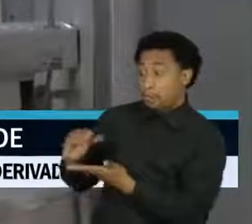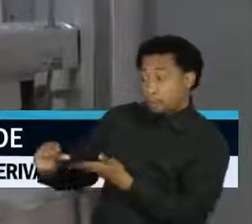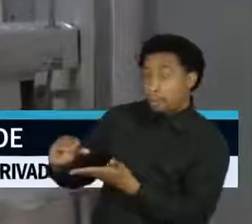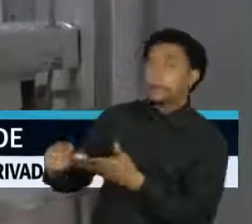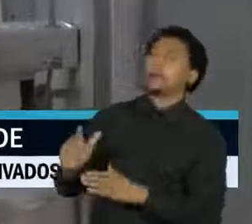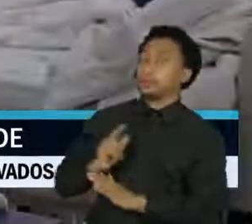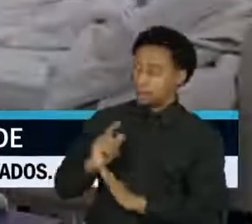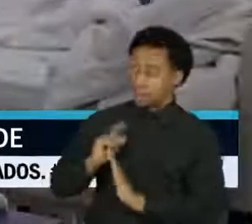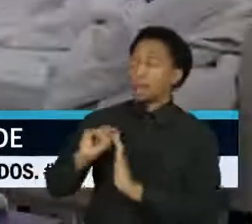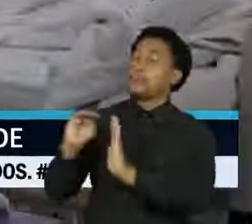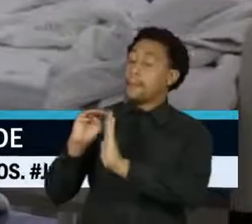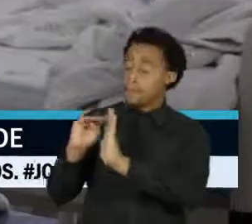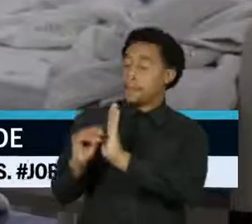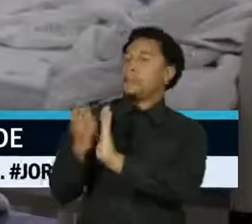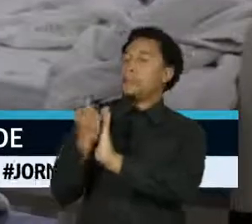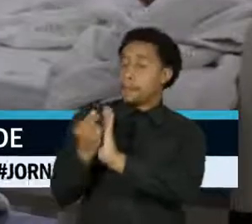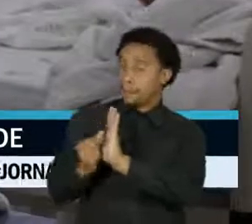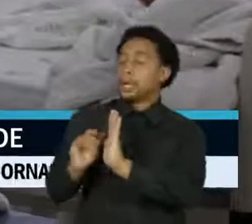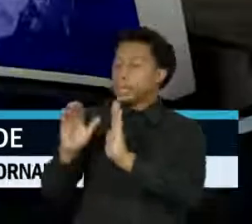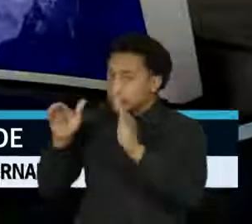mais diretos ou mais direcionados. aí